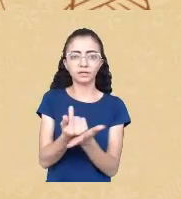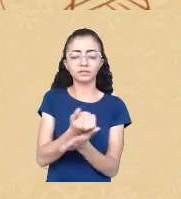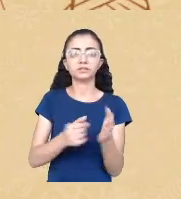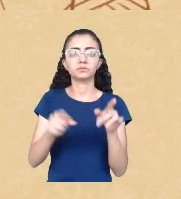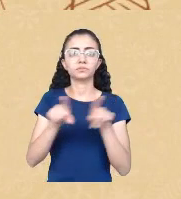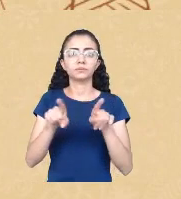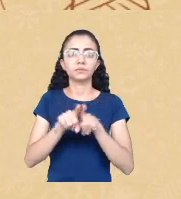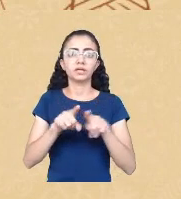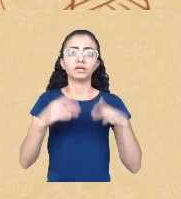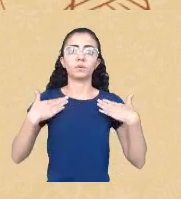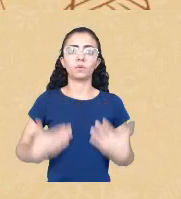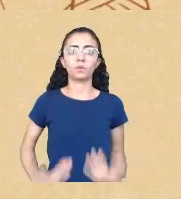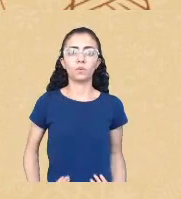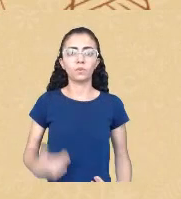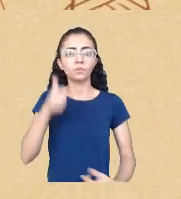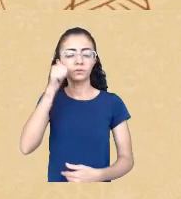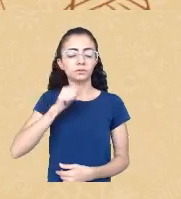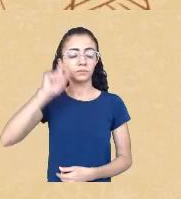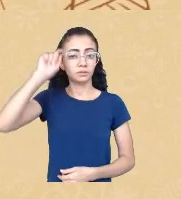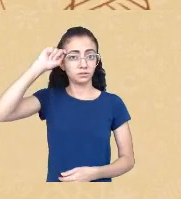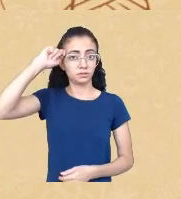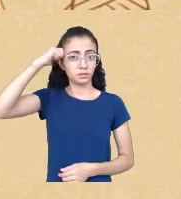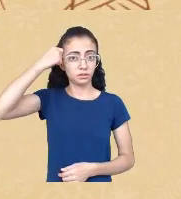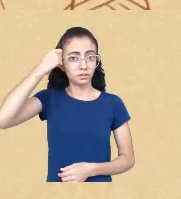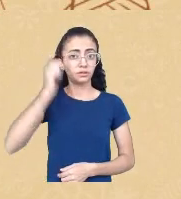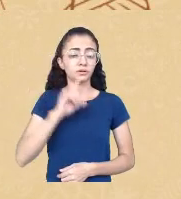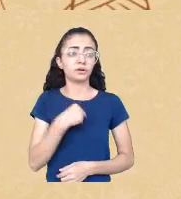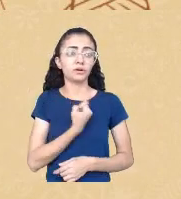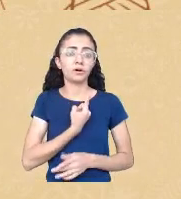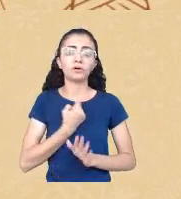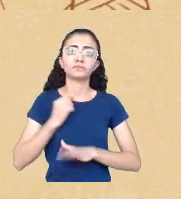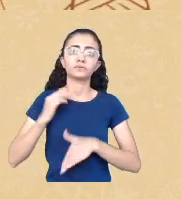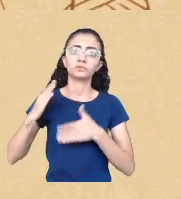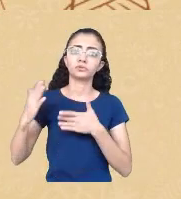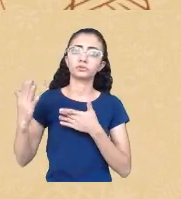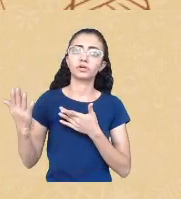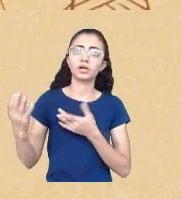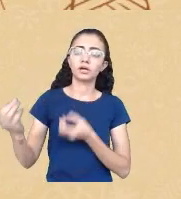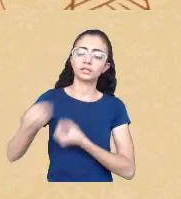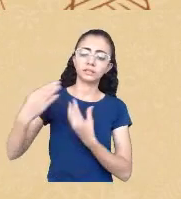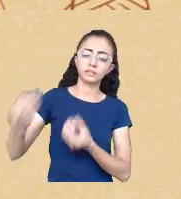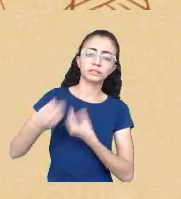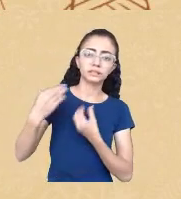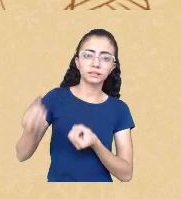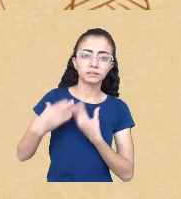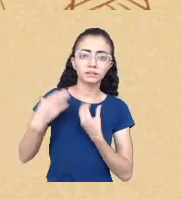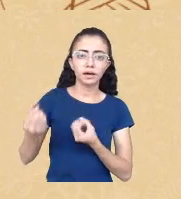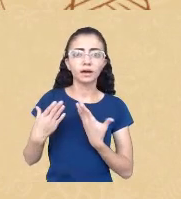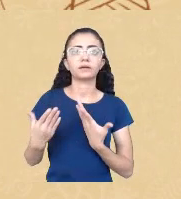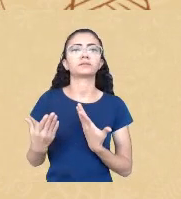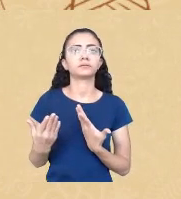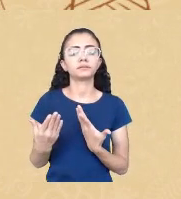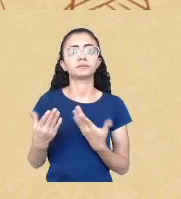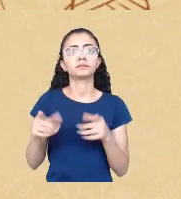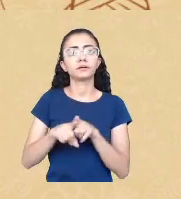nós fomos sendo criadas e fomos sendo expropriadas de determinados